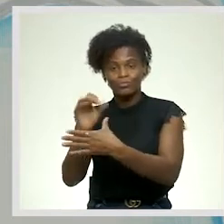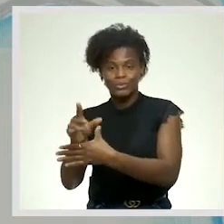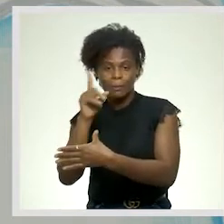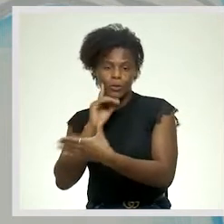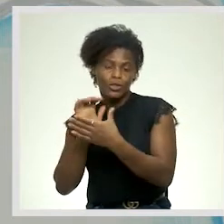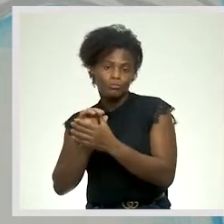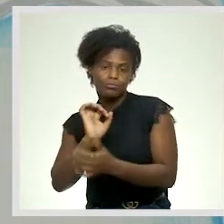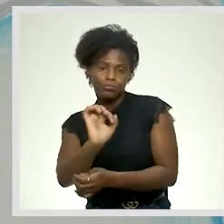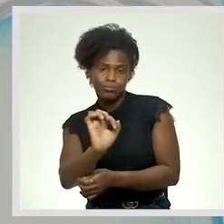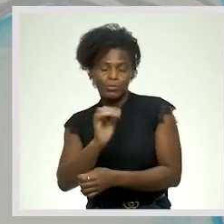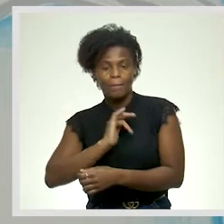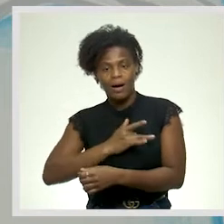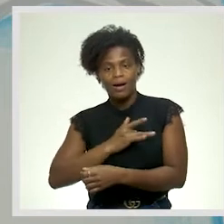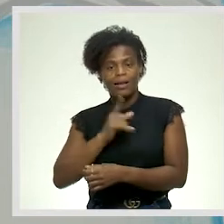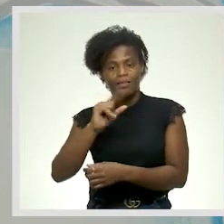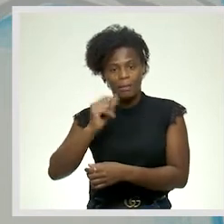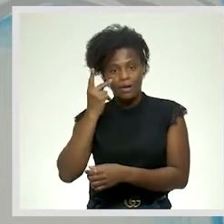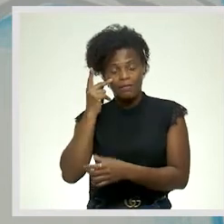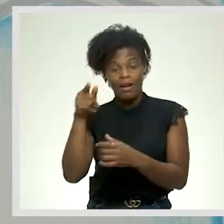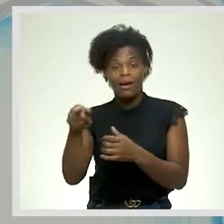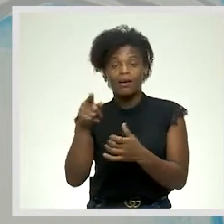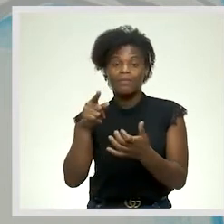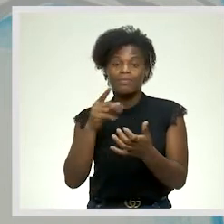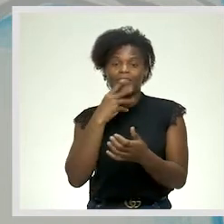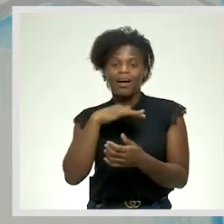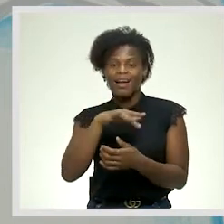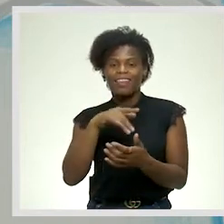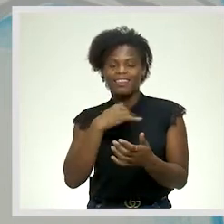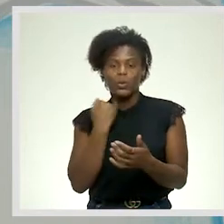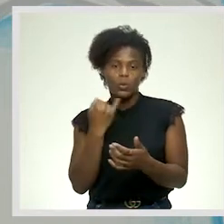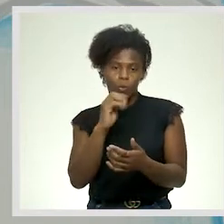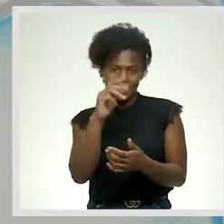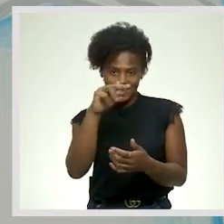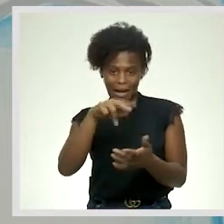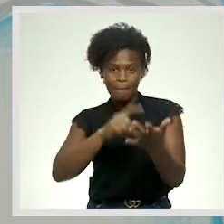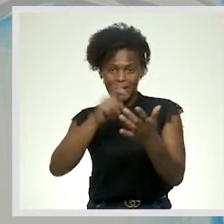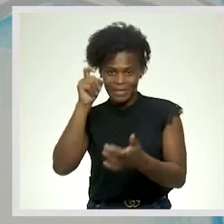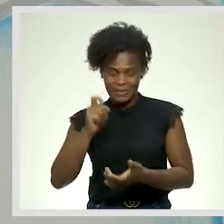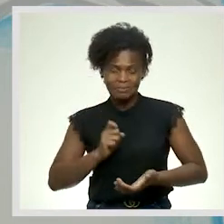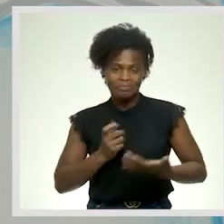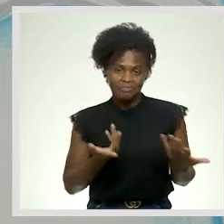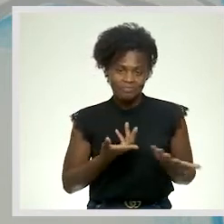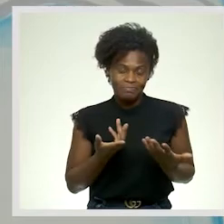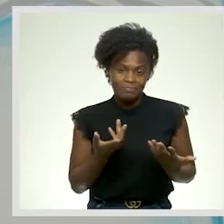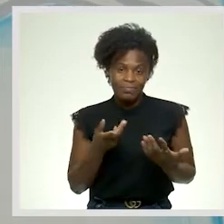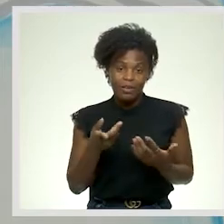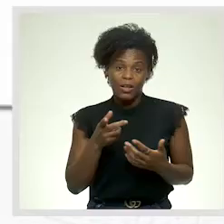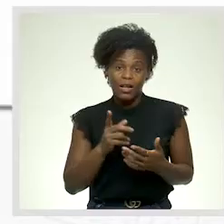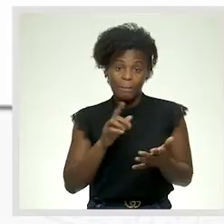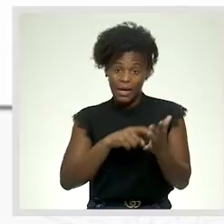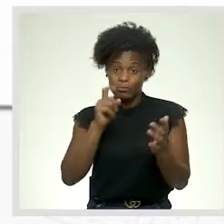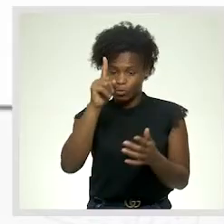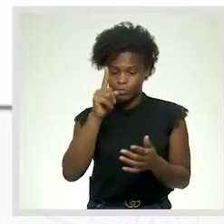amada, também por sinal, nas terras do Tio Sam, ou seja, Estados Unidos da América do Norte.